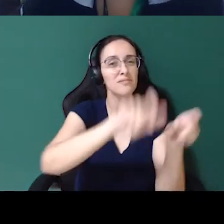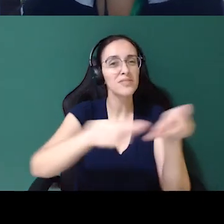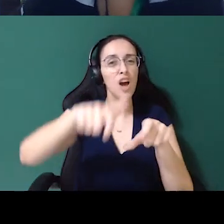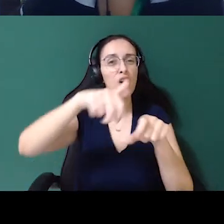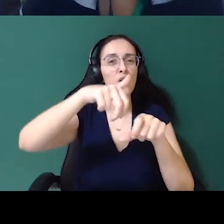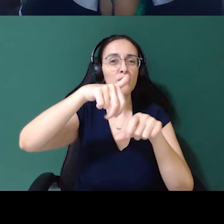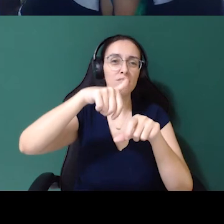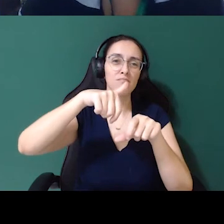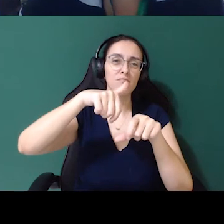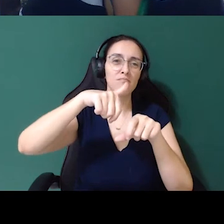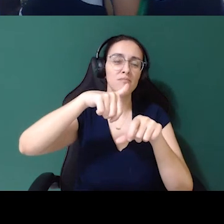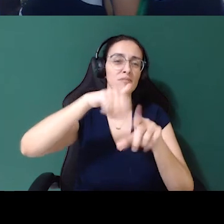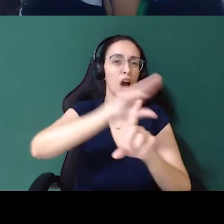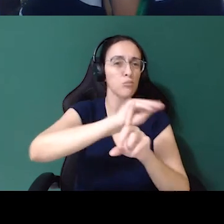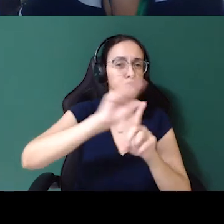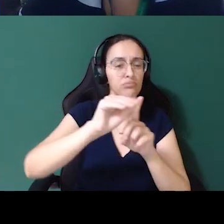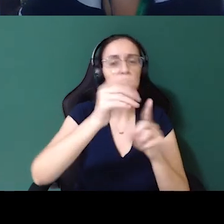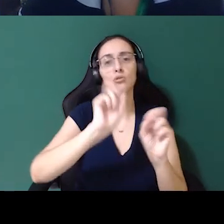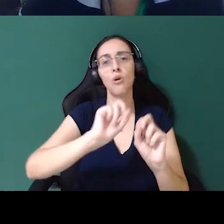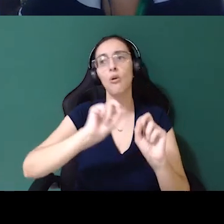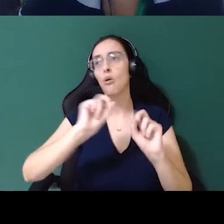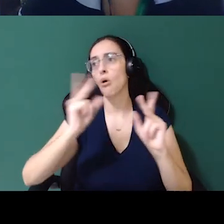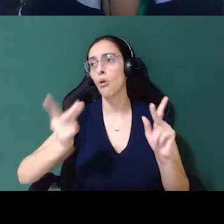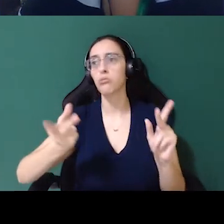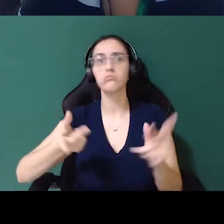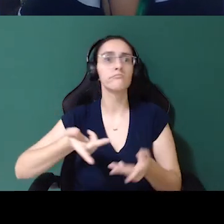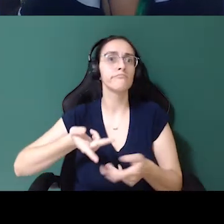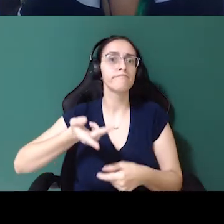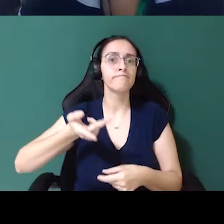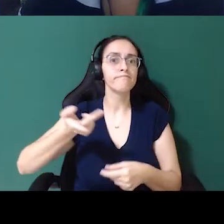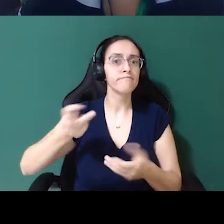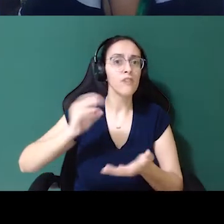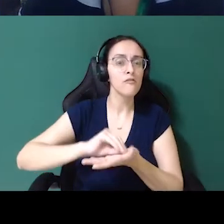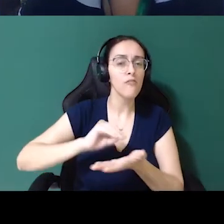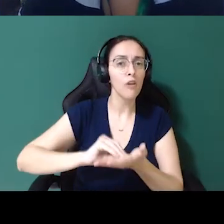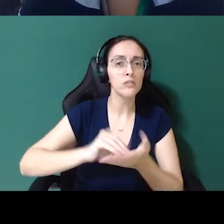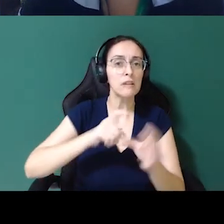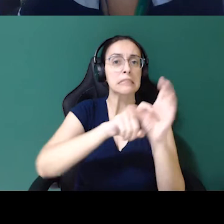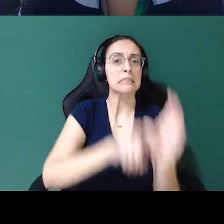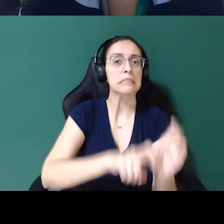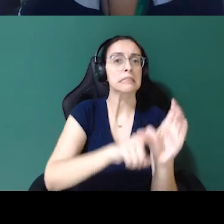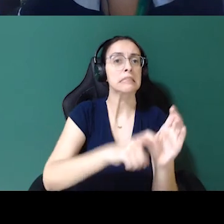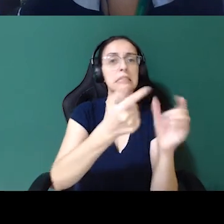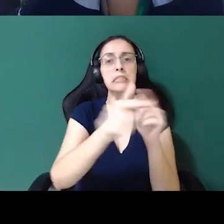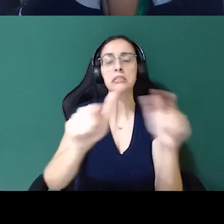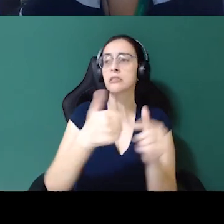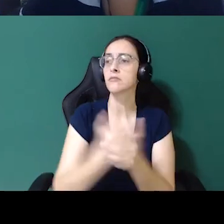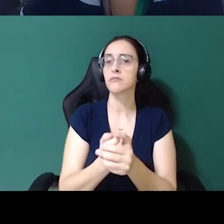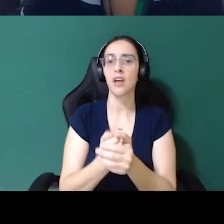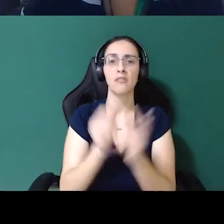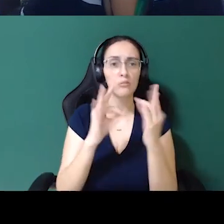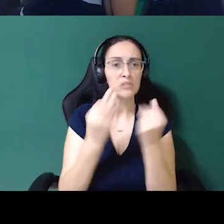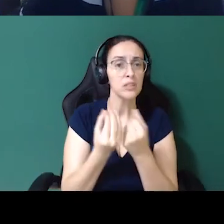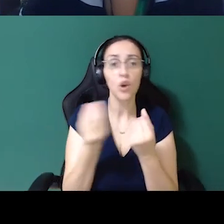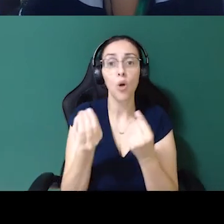de abuso ou de falta de independência para sustentar seu lar, sua família,